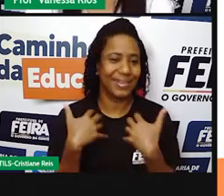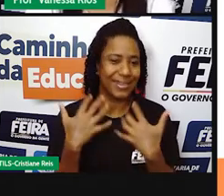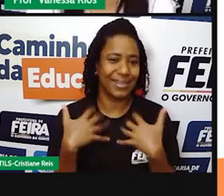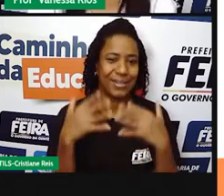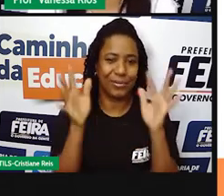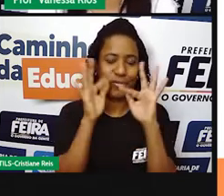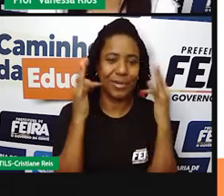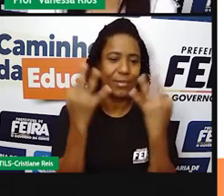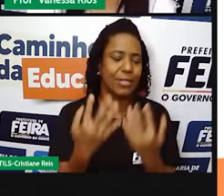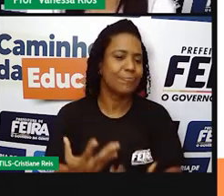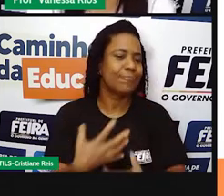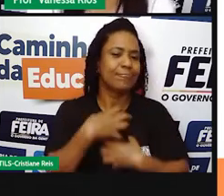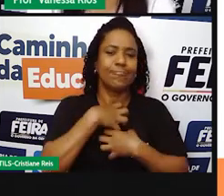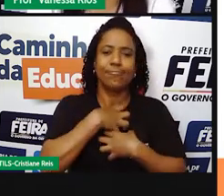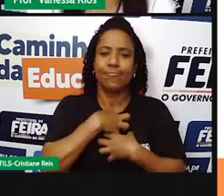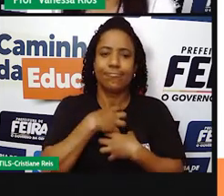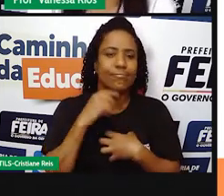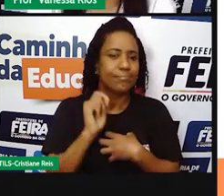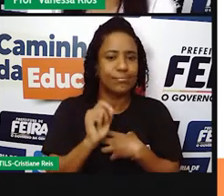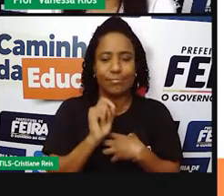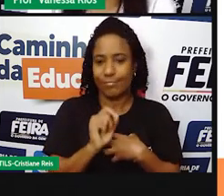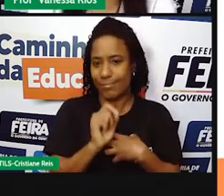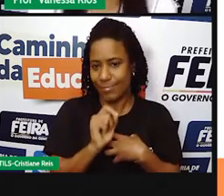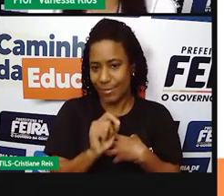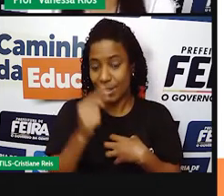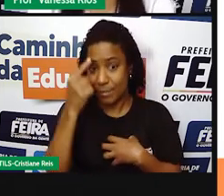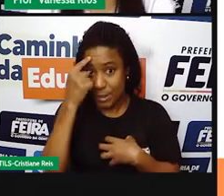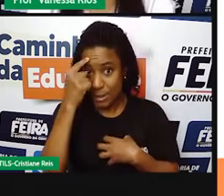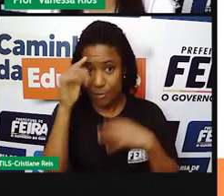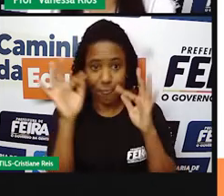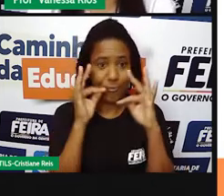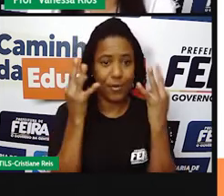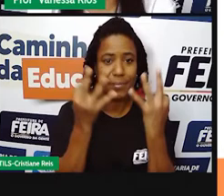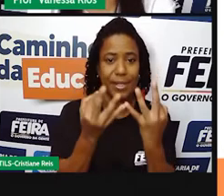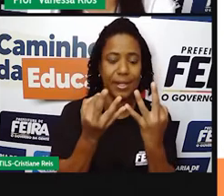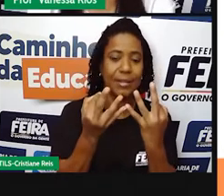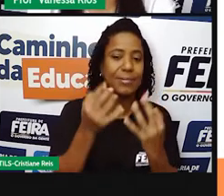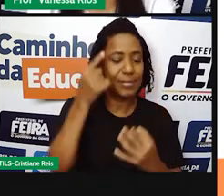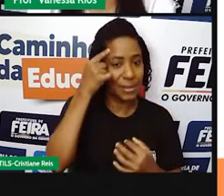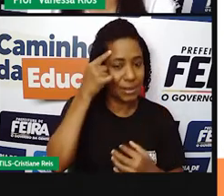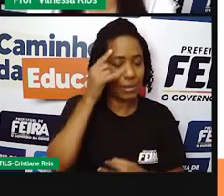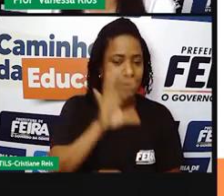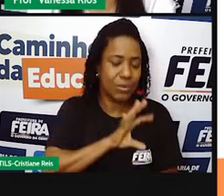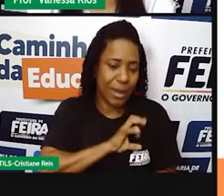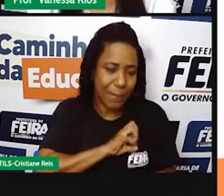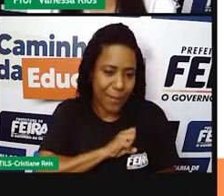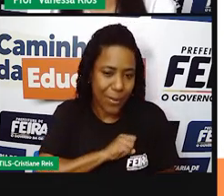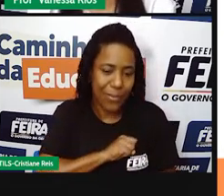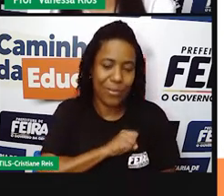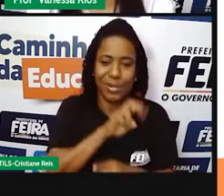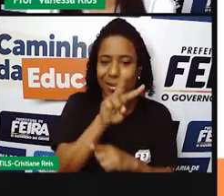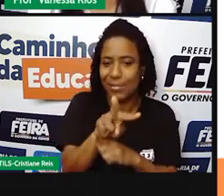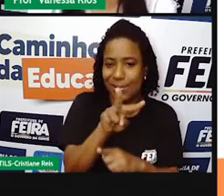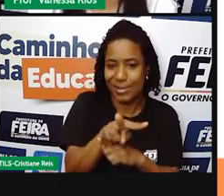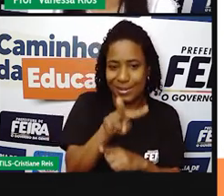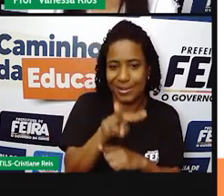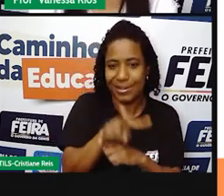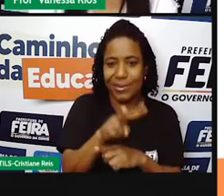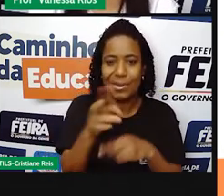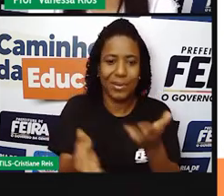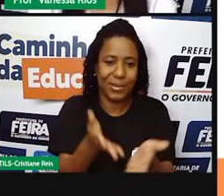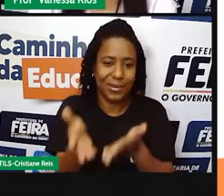questão dos sentimentos, né? Quando a gente pensar em família, a gente tem que pensar no amor, na proteção. que esse grupo